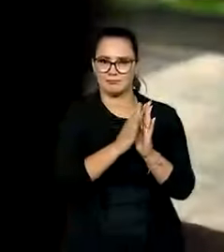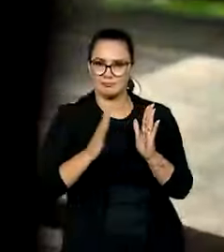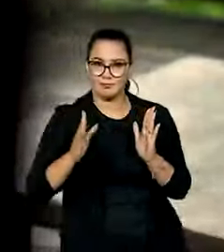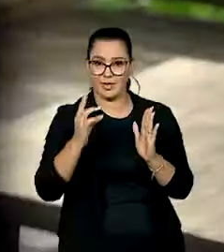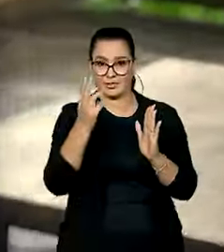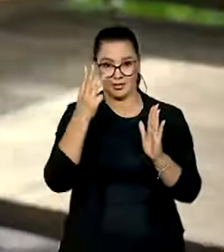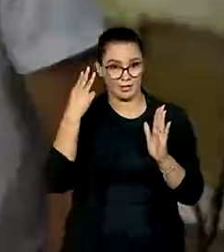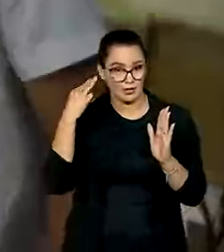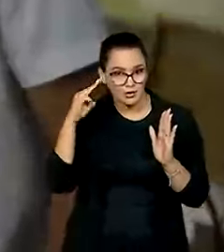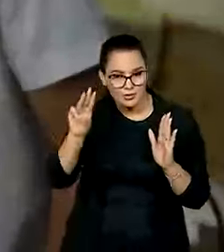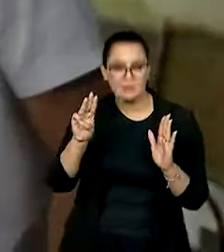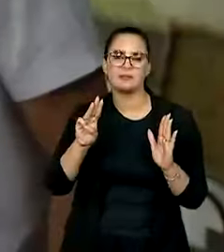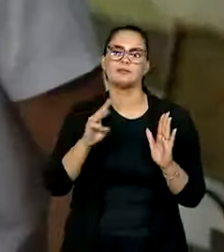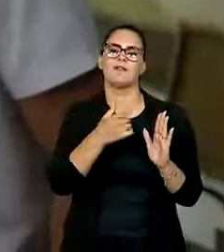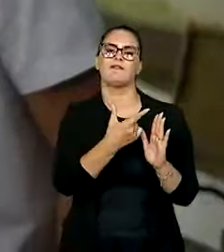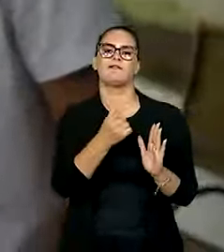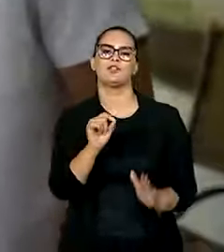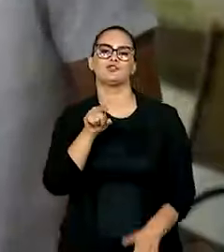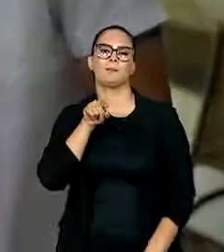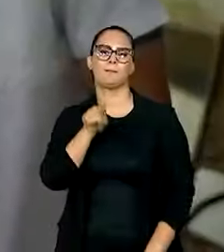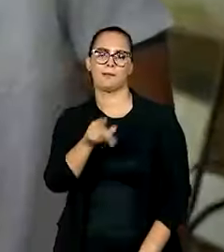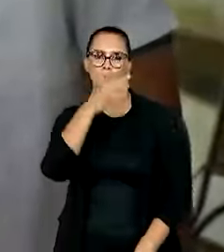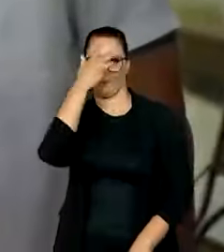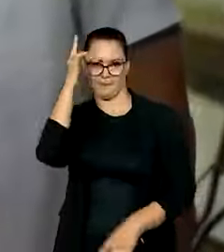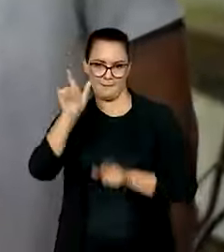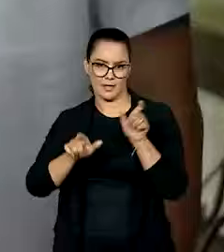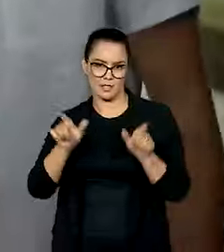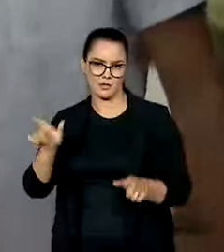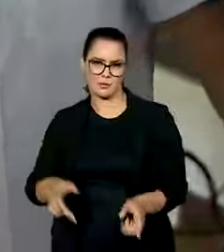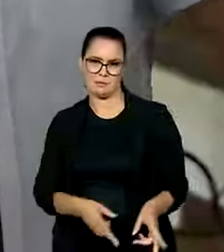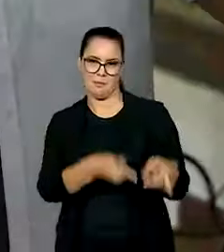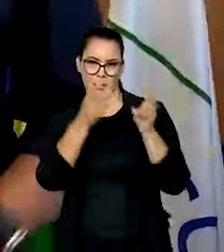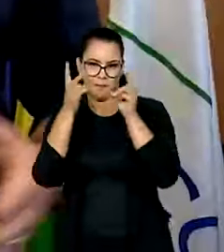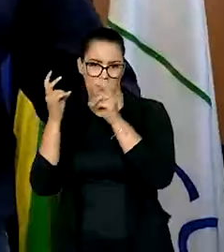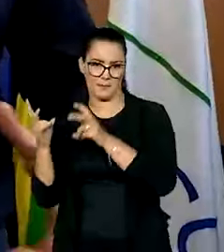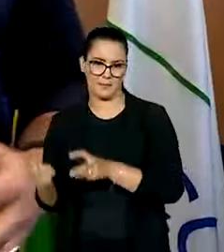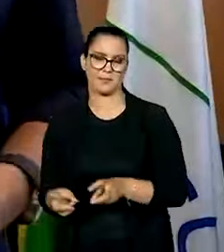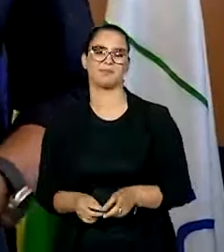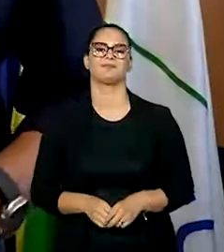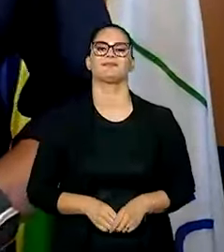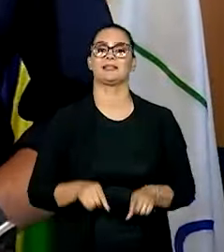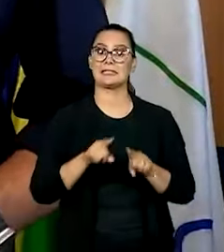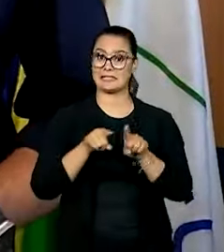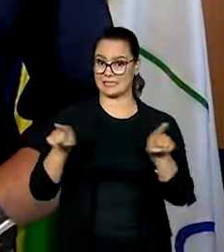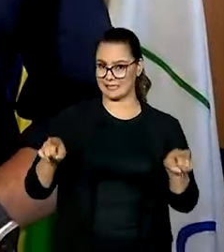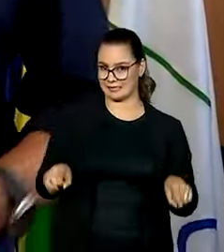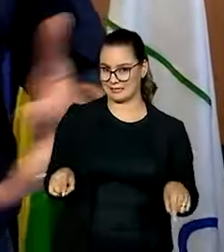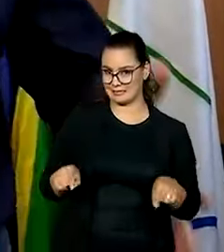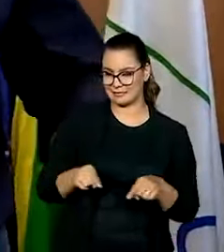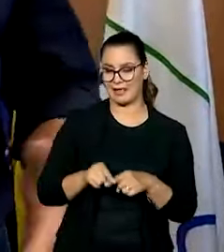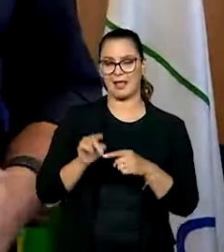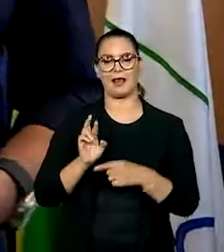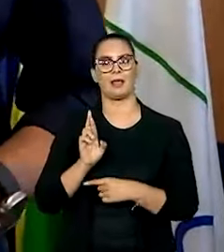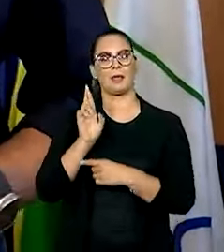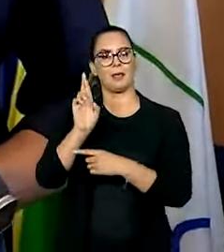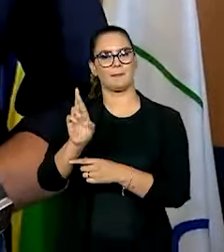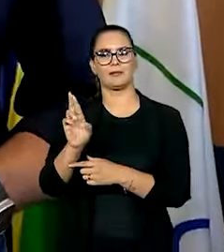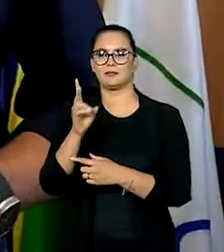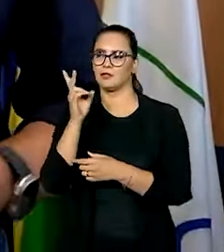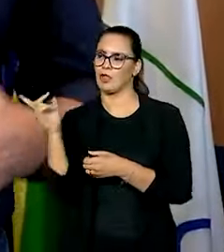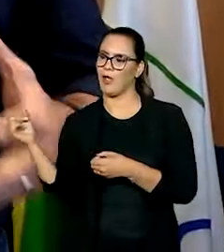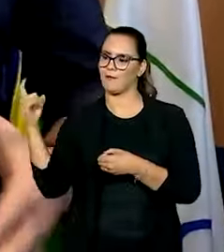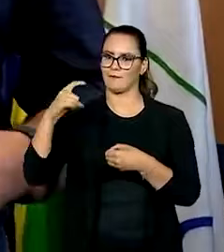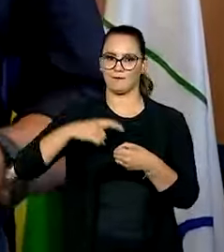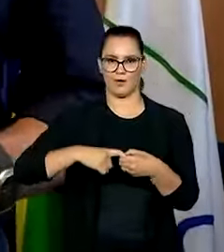dias, cerca de 20 mil participantes explorem o local. O Salão do Turismo representa um resgate. Um